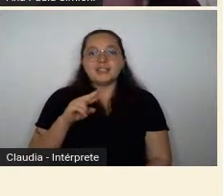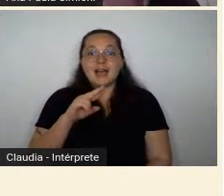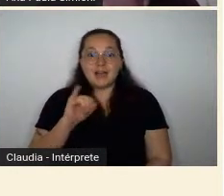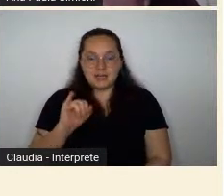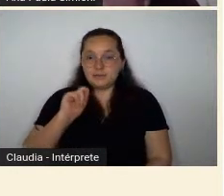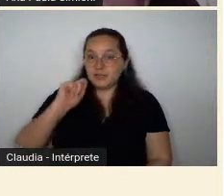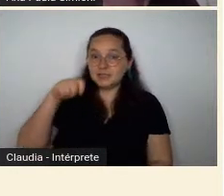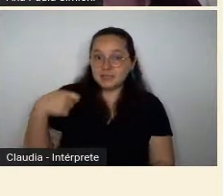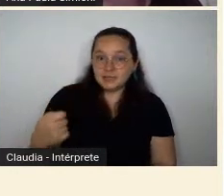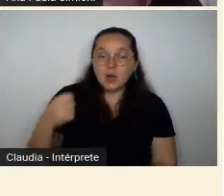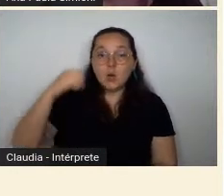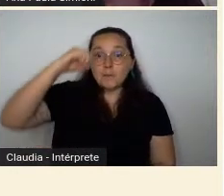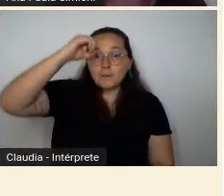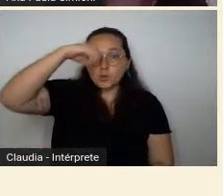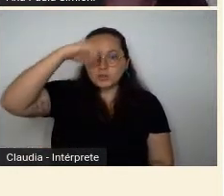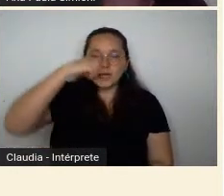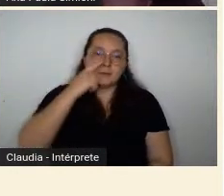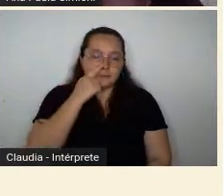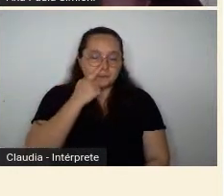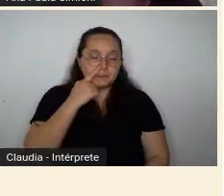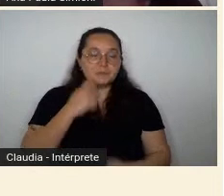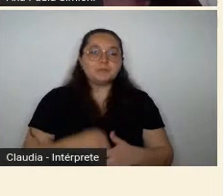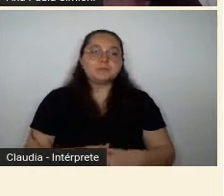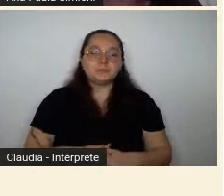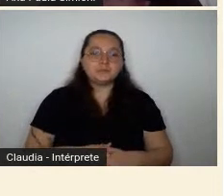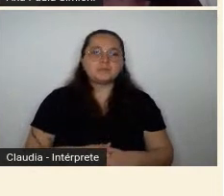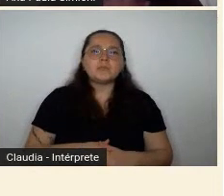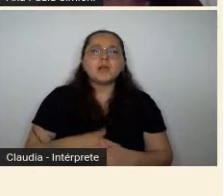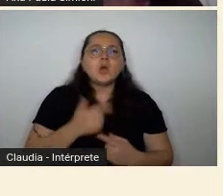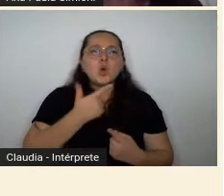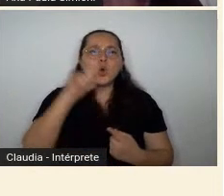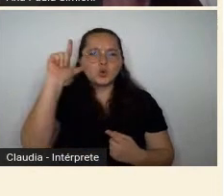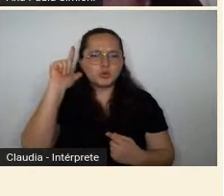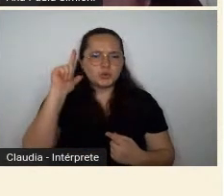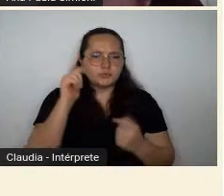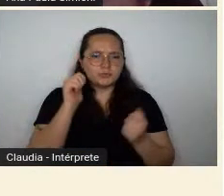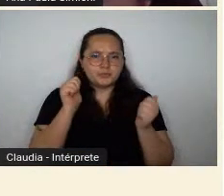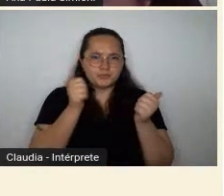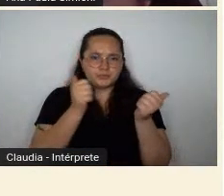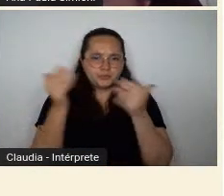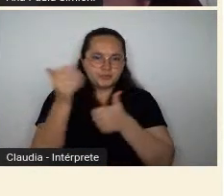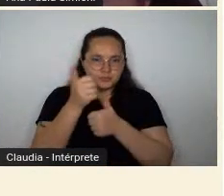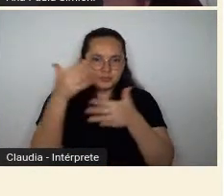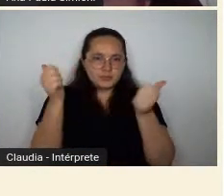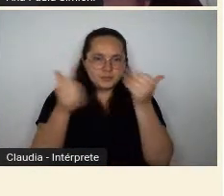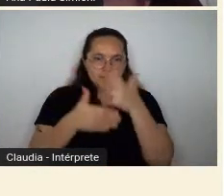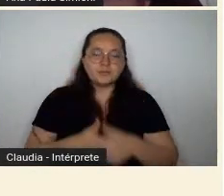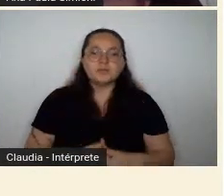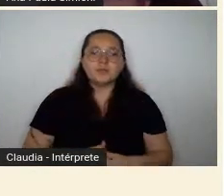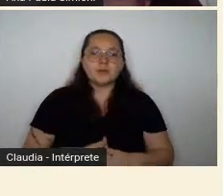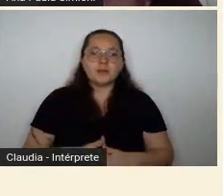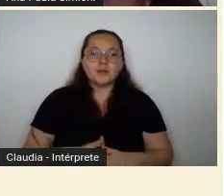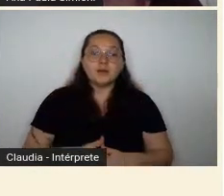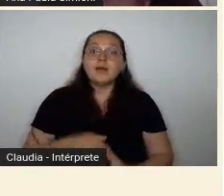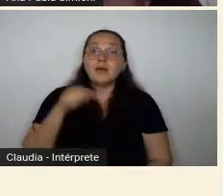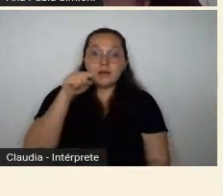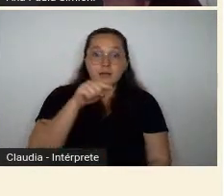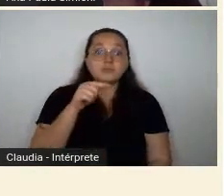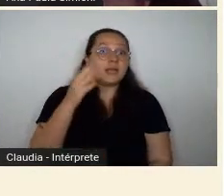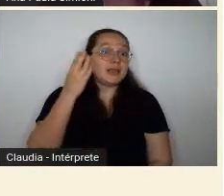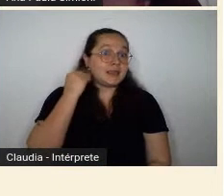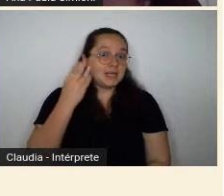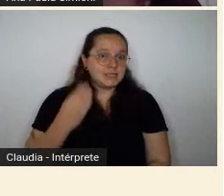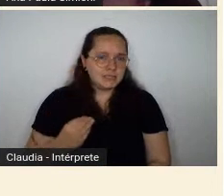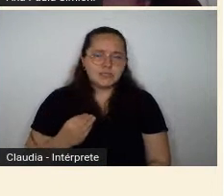sequer menciona a Anitta. Eu vou pedir para passar mais um. No caso da Tarsila, o comentário dele é muito de